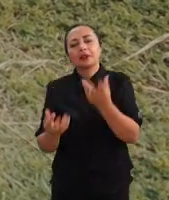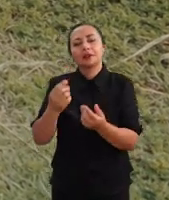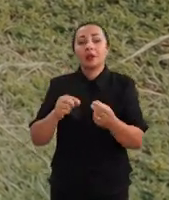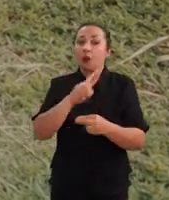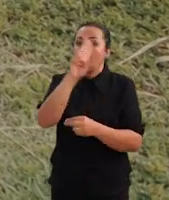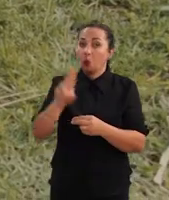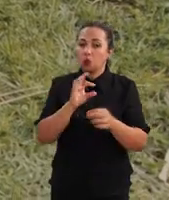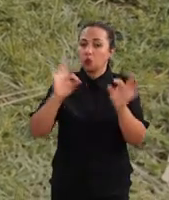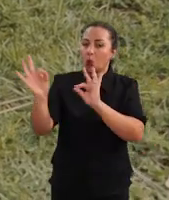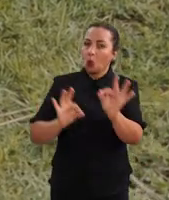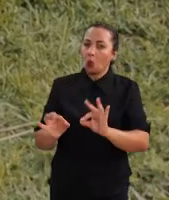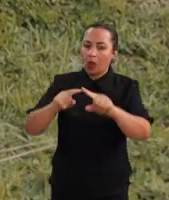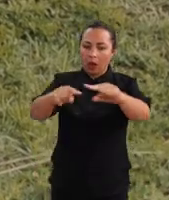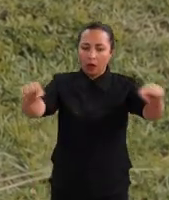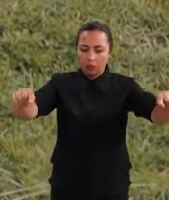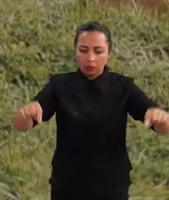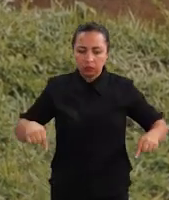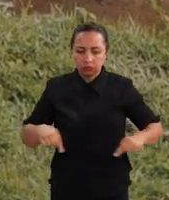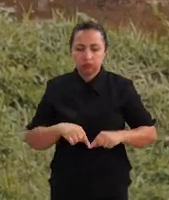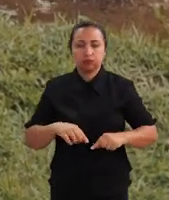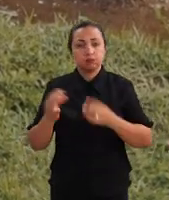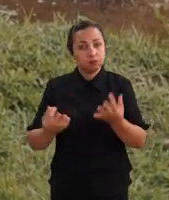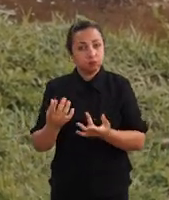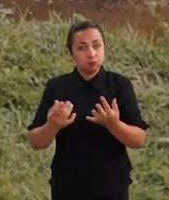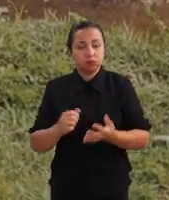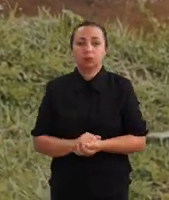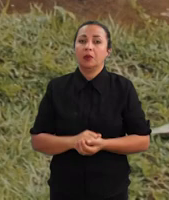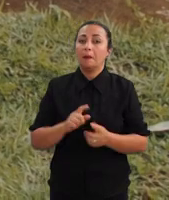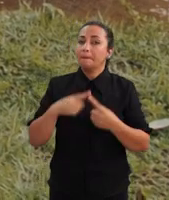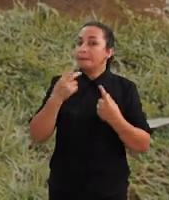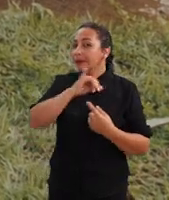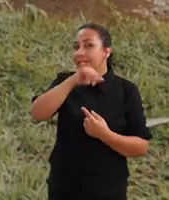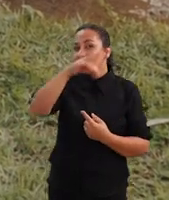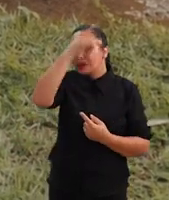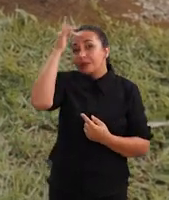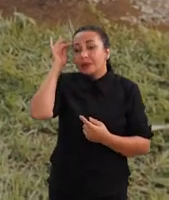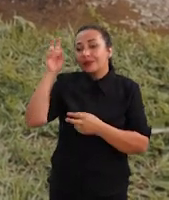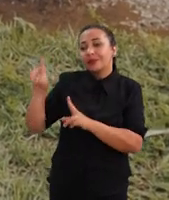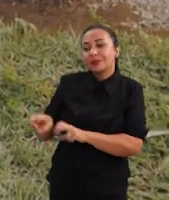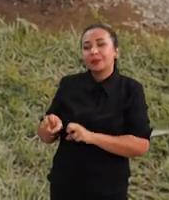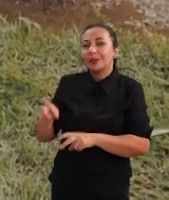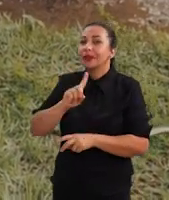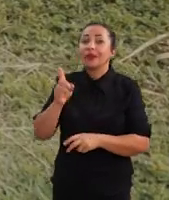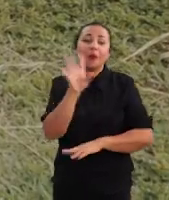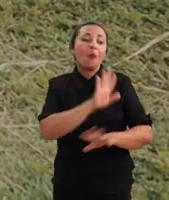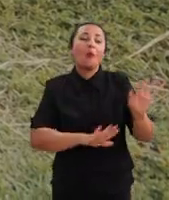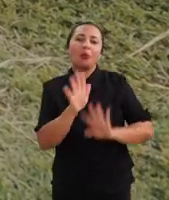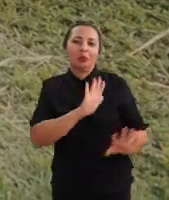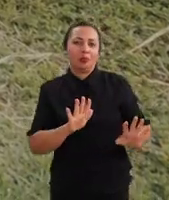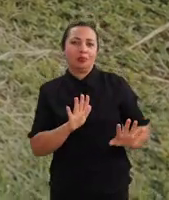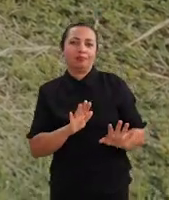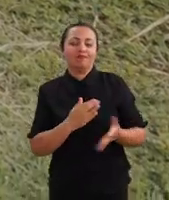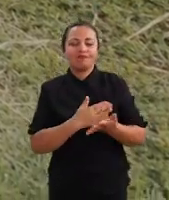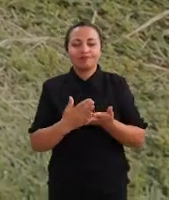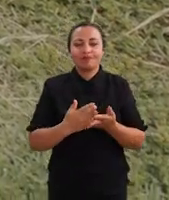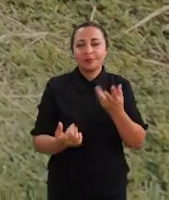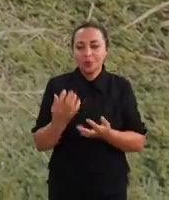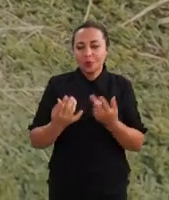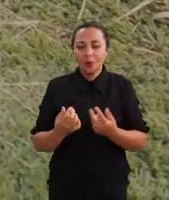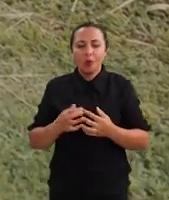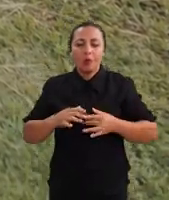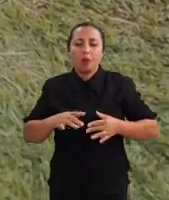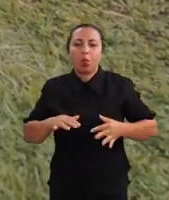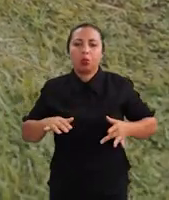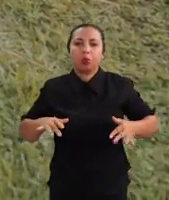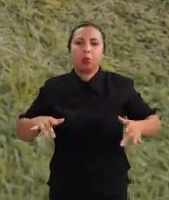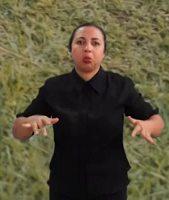maneira controlada. Mas se esse pecuarista, se esse agricultor, ele não tomou os devidos cuidados. Ele iniciou a queima aqui